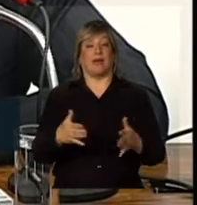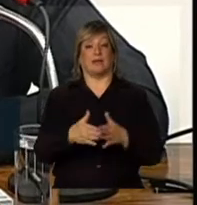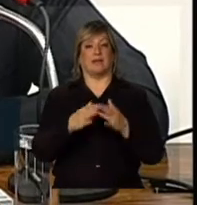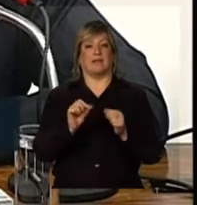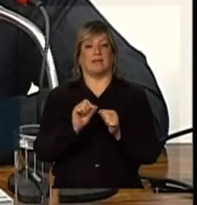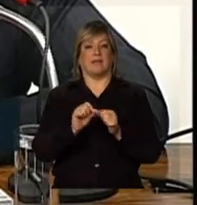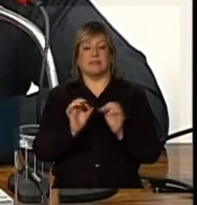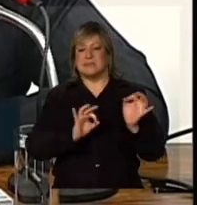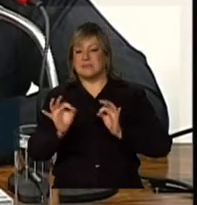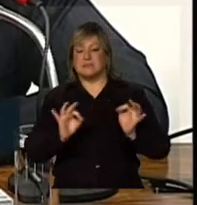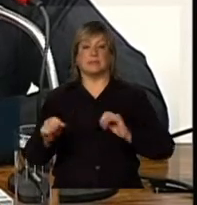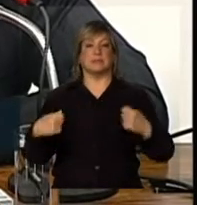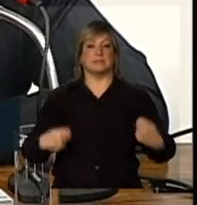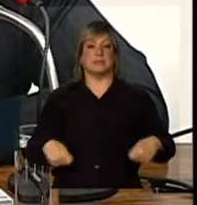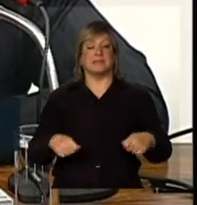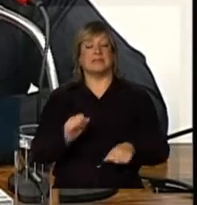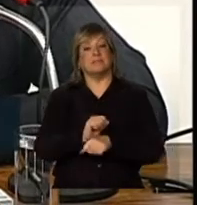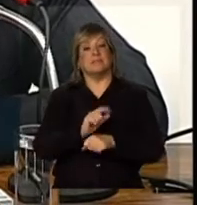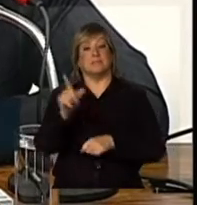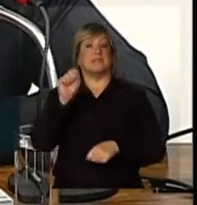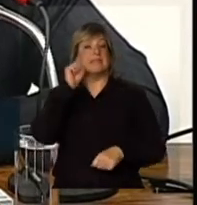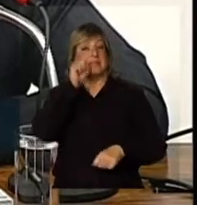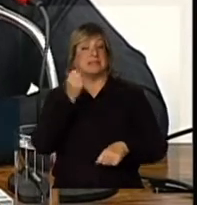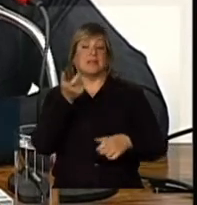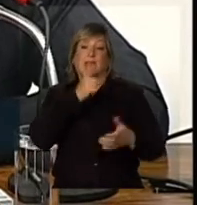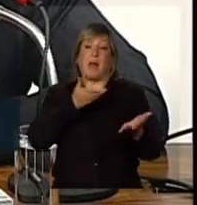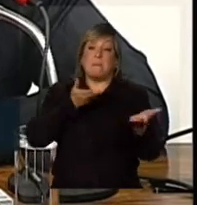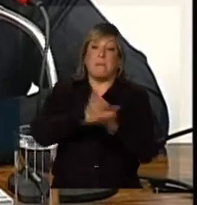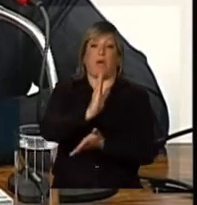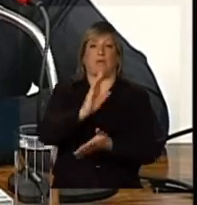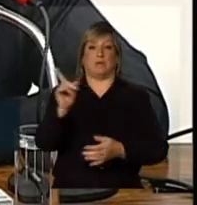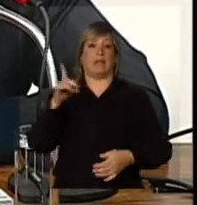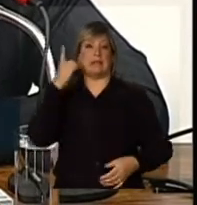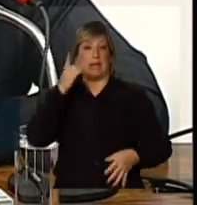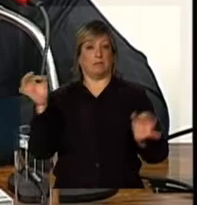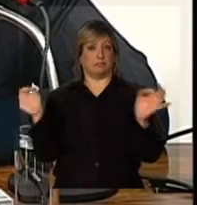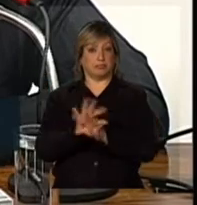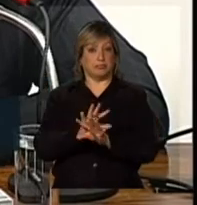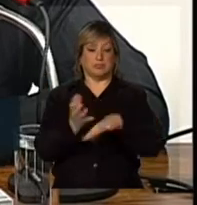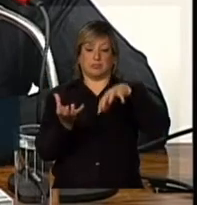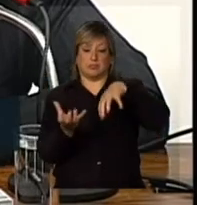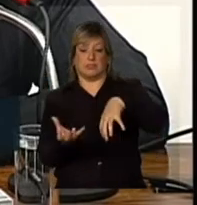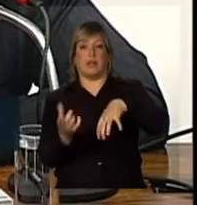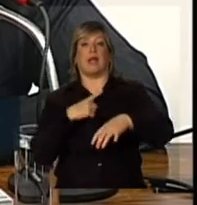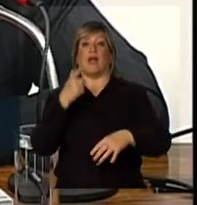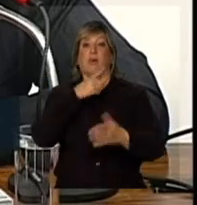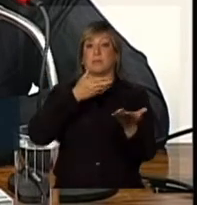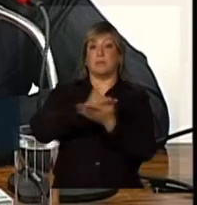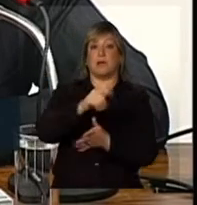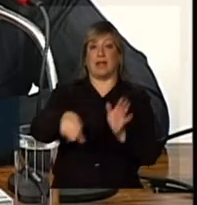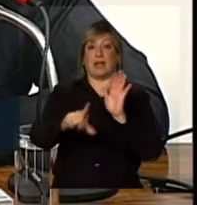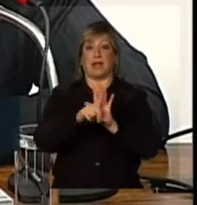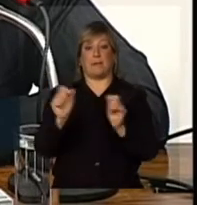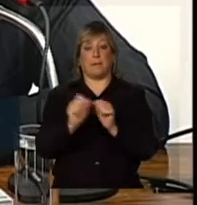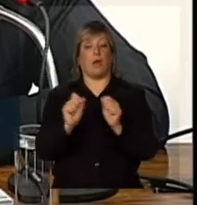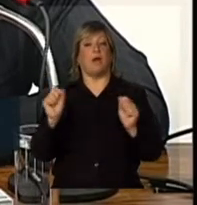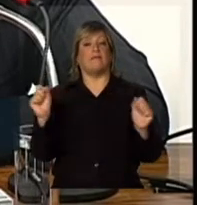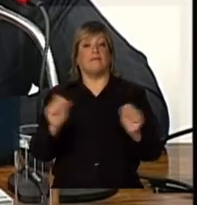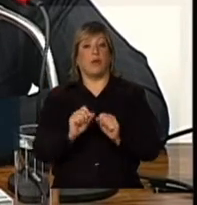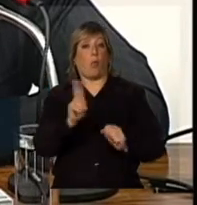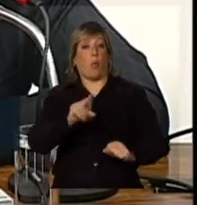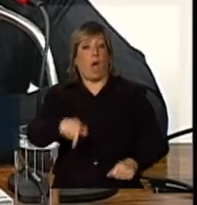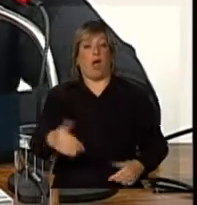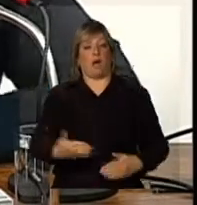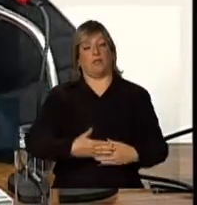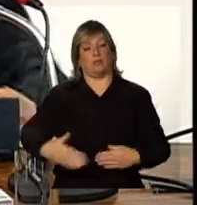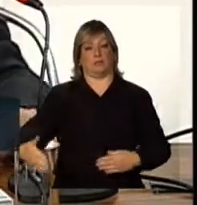gestões necessárias, na esperança que o Senado Federal aprove mais rapidamente essa lei para que possamos utilizá-la agora, durante os